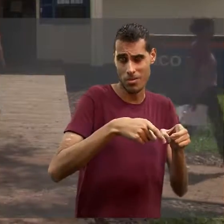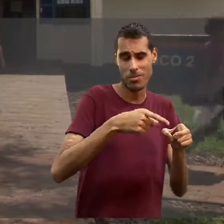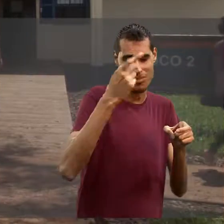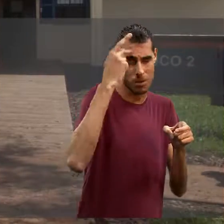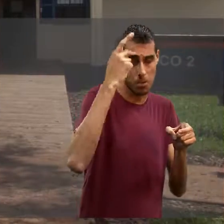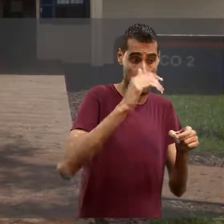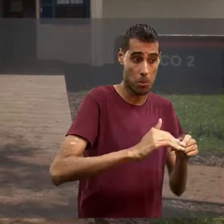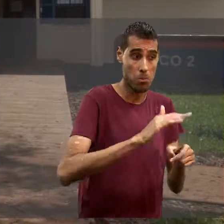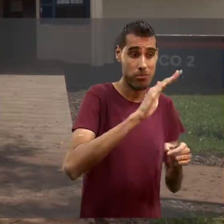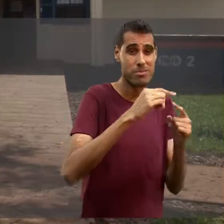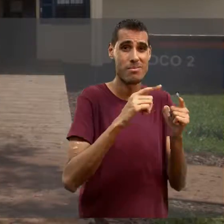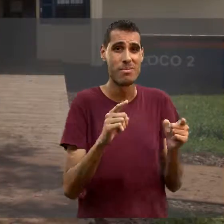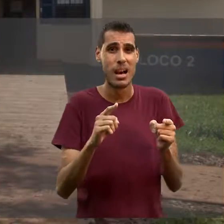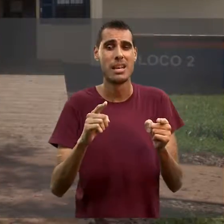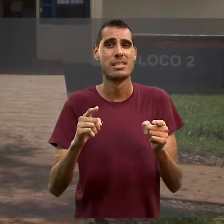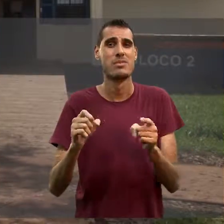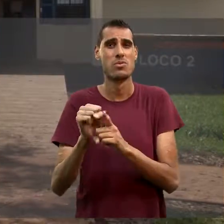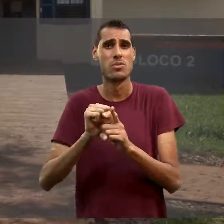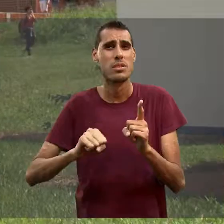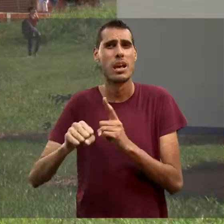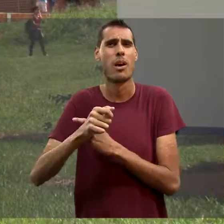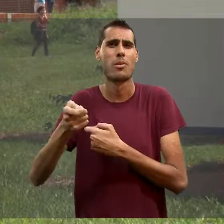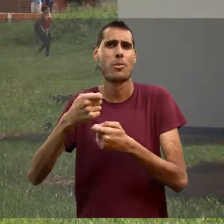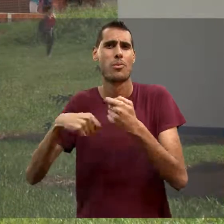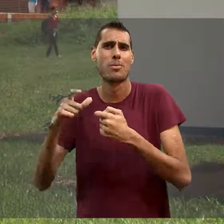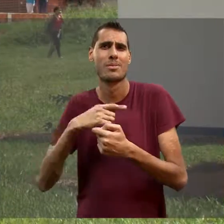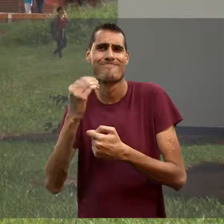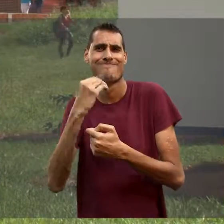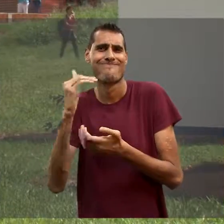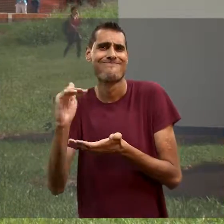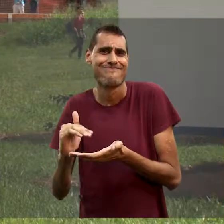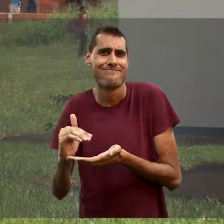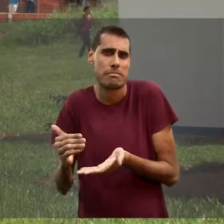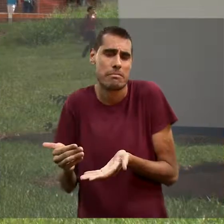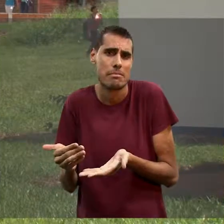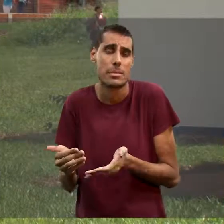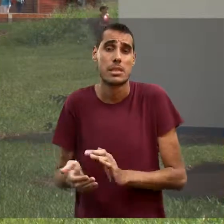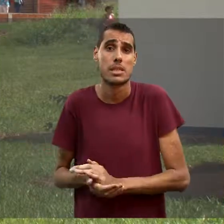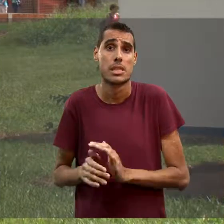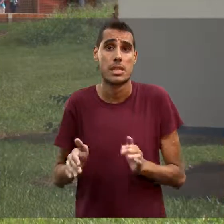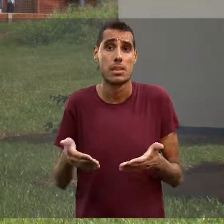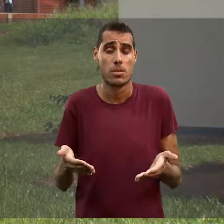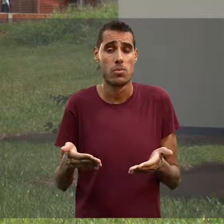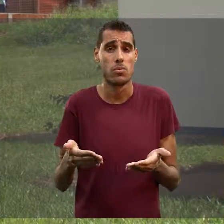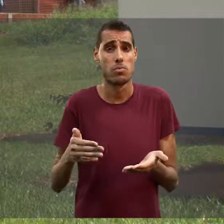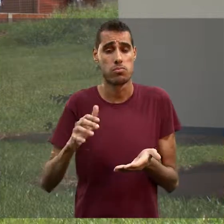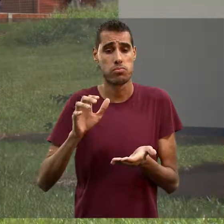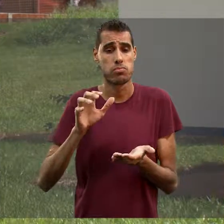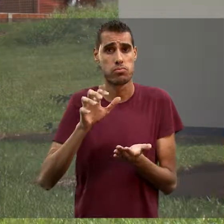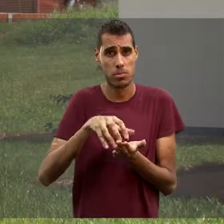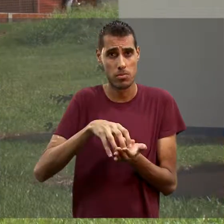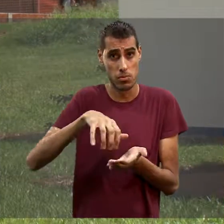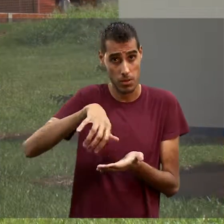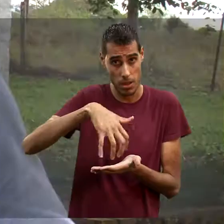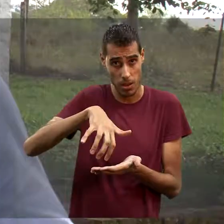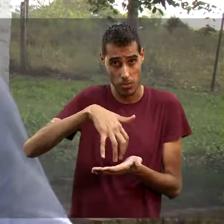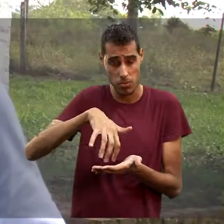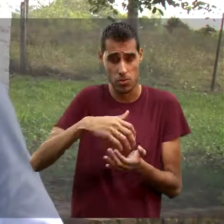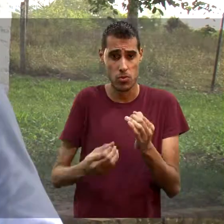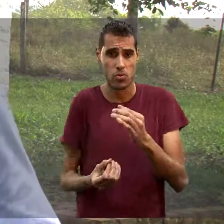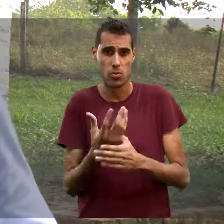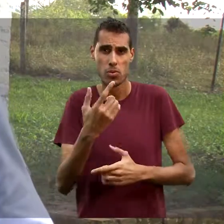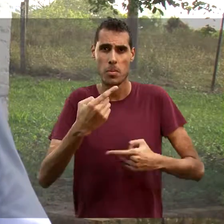série de deficiências econômicas e sociais. O campus Lagoa do Sino, ele surge como uma política